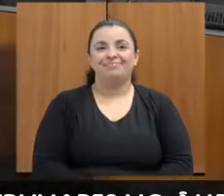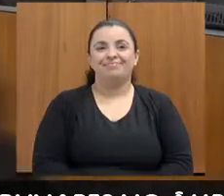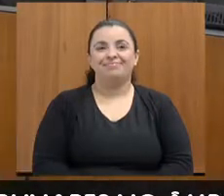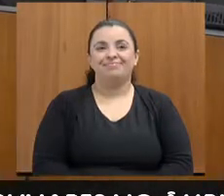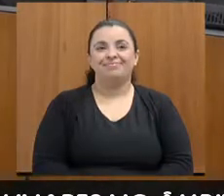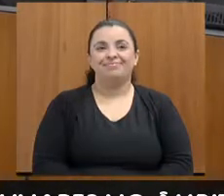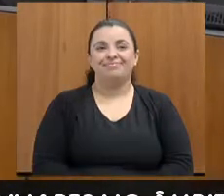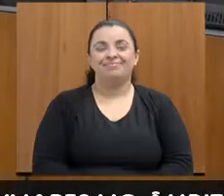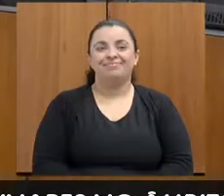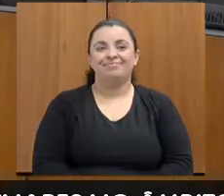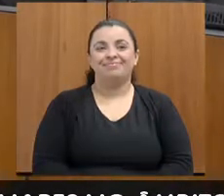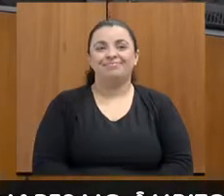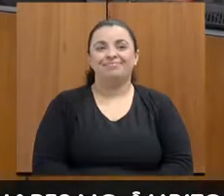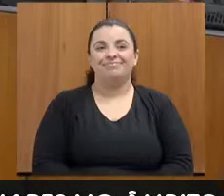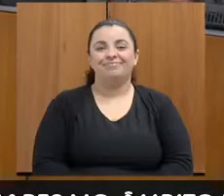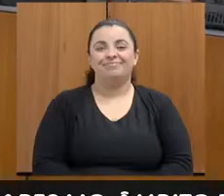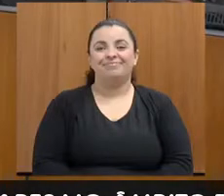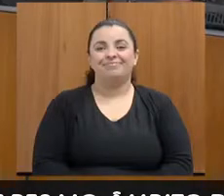Bom,